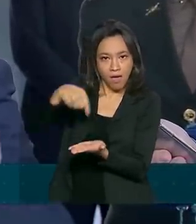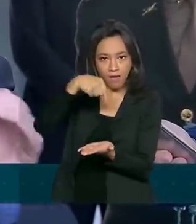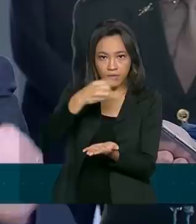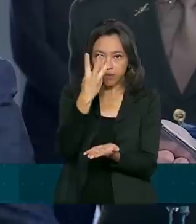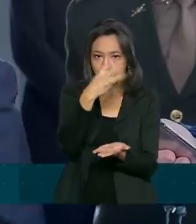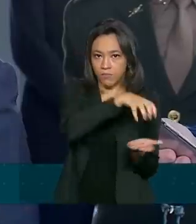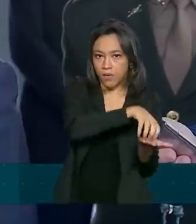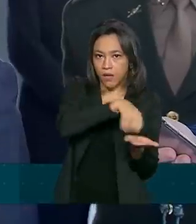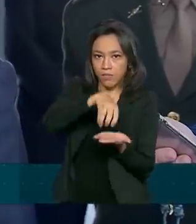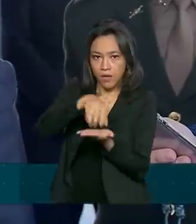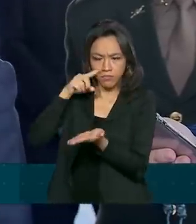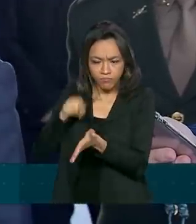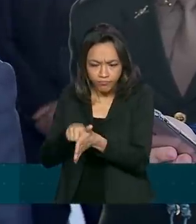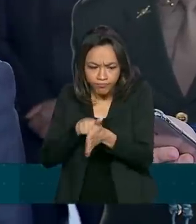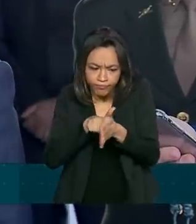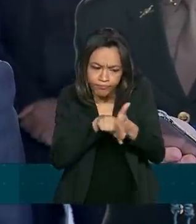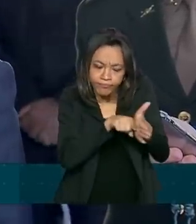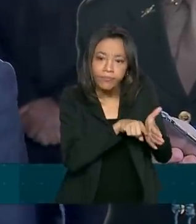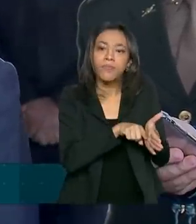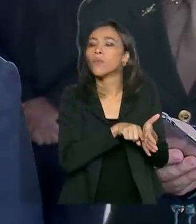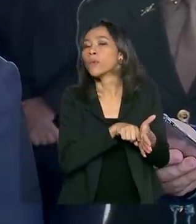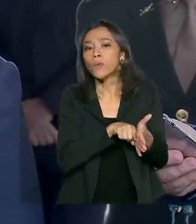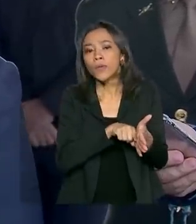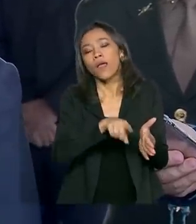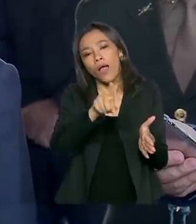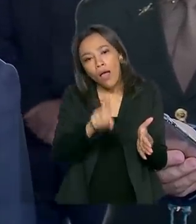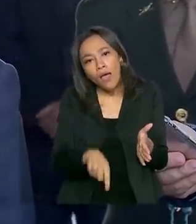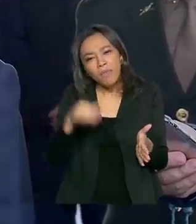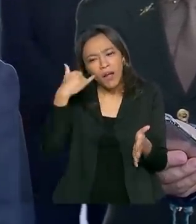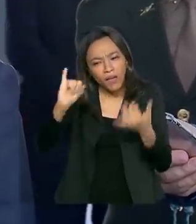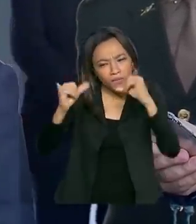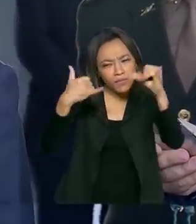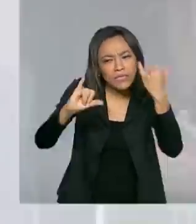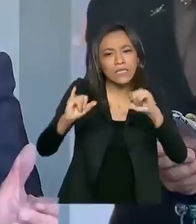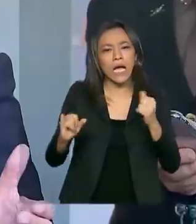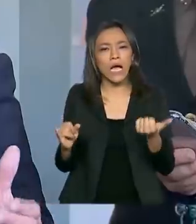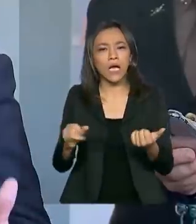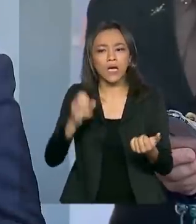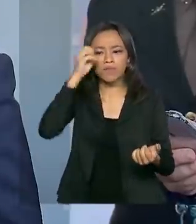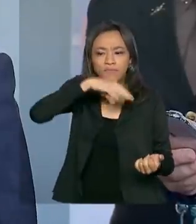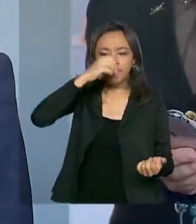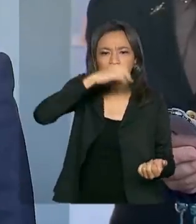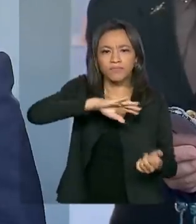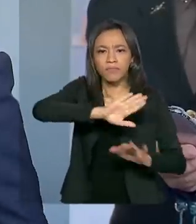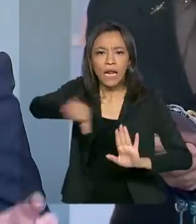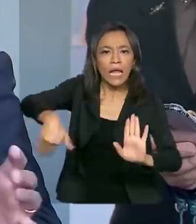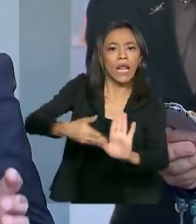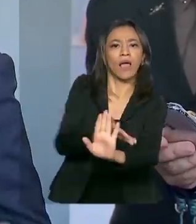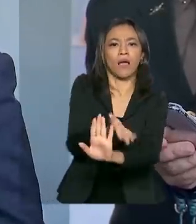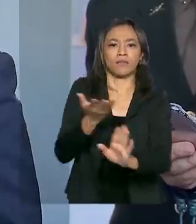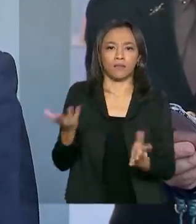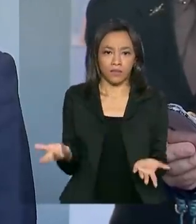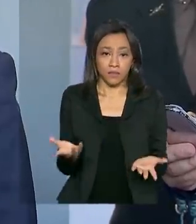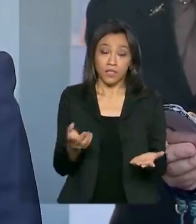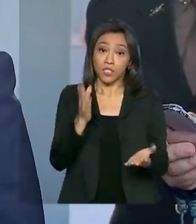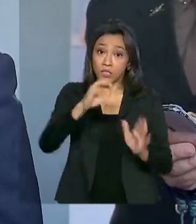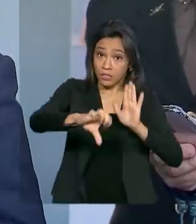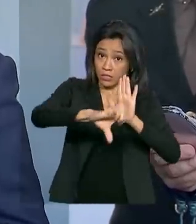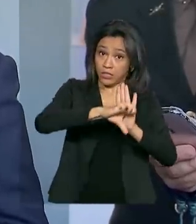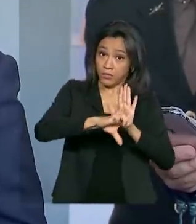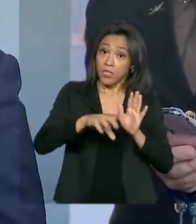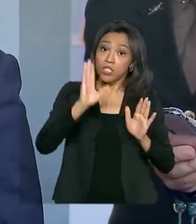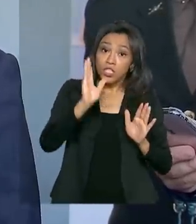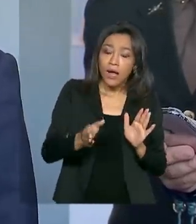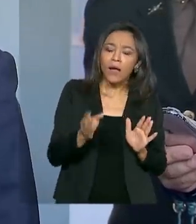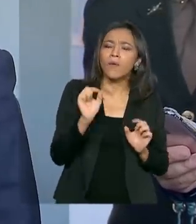lançadas as ações para deter as atividades ilegais. Então, nós selecionamos 20 áreas prioritárias